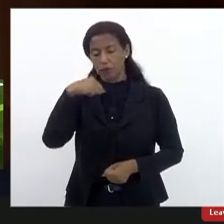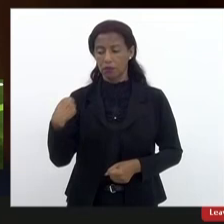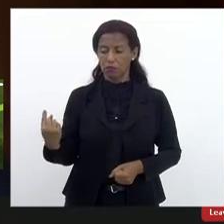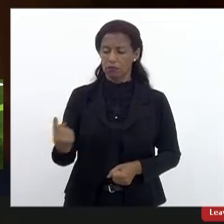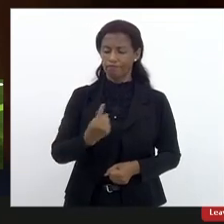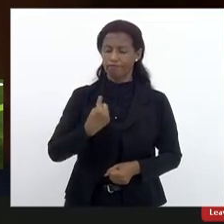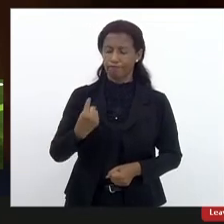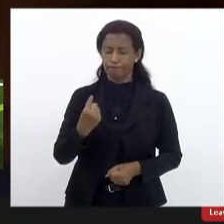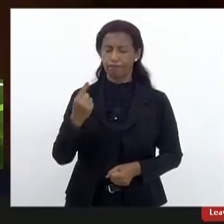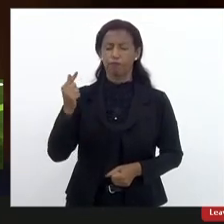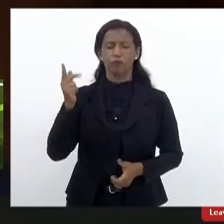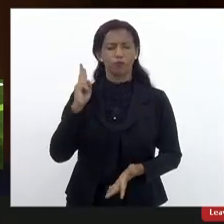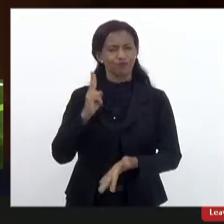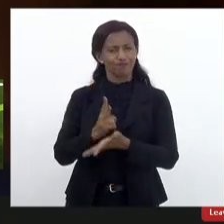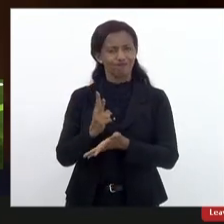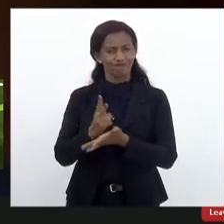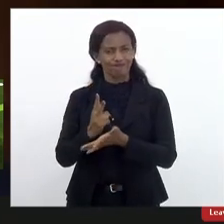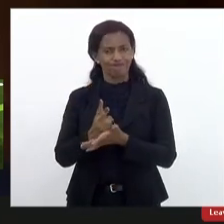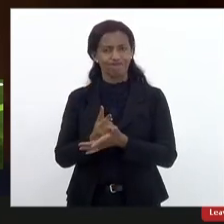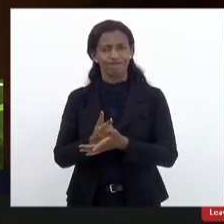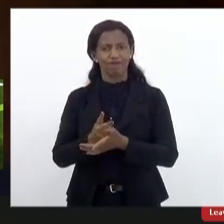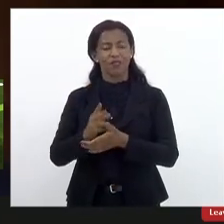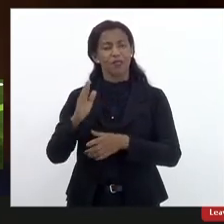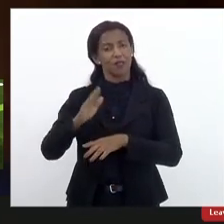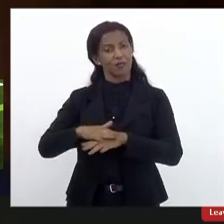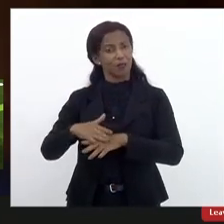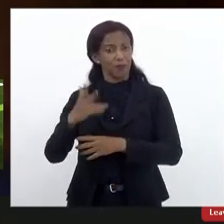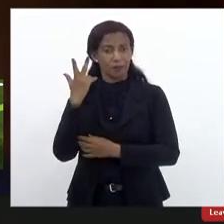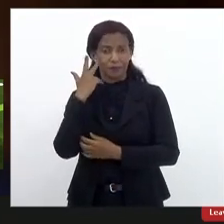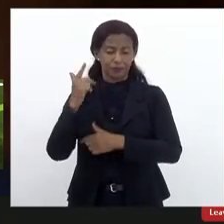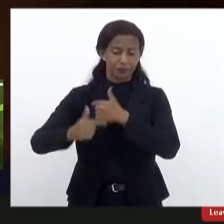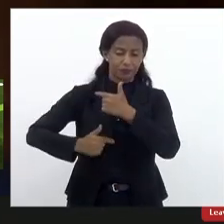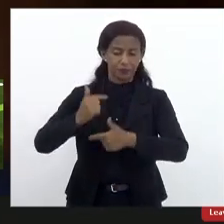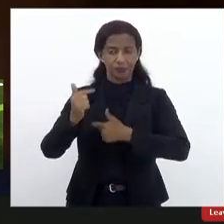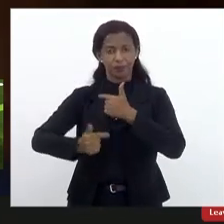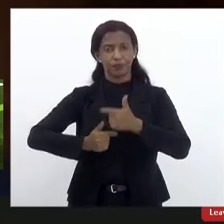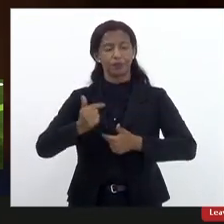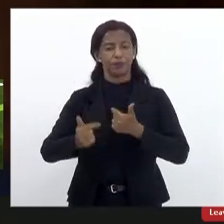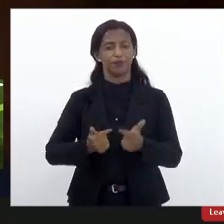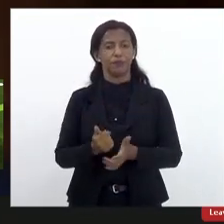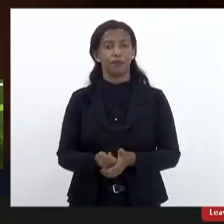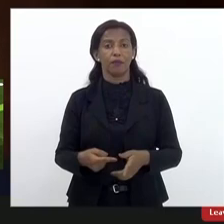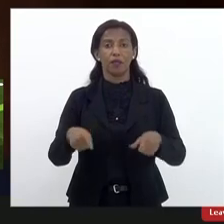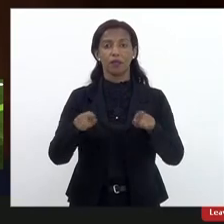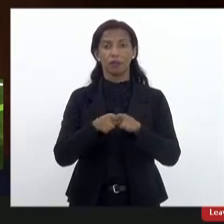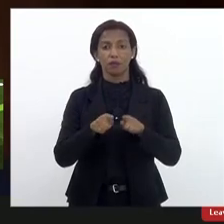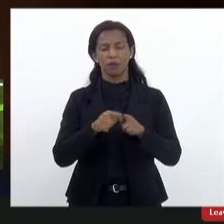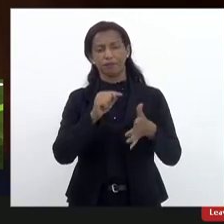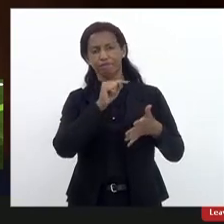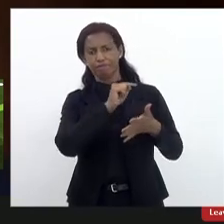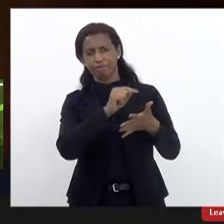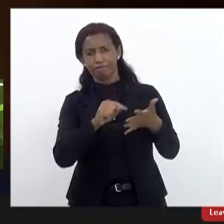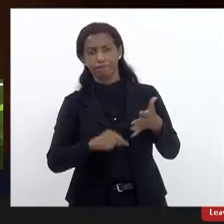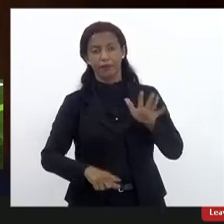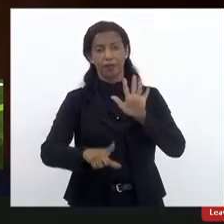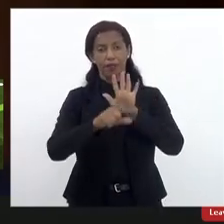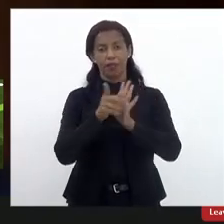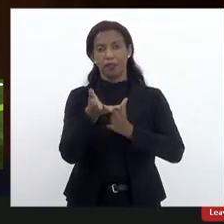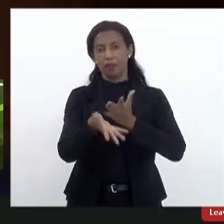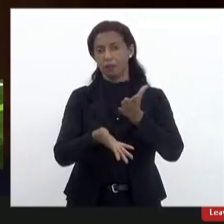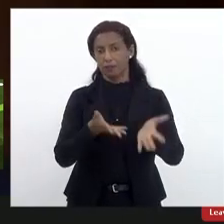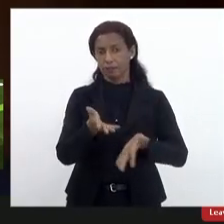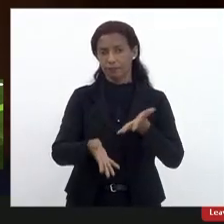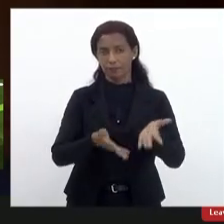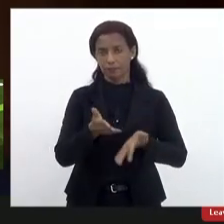continua sendo um ano muito difícil para todos nós e um ano absolutamente atípico. Também fizemos indicativos de que a lei que trata da